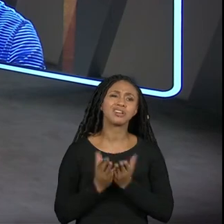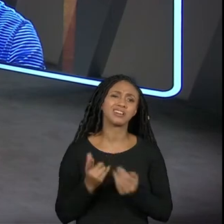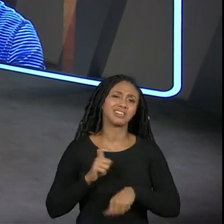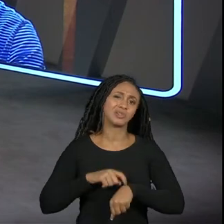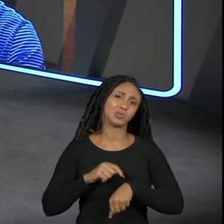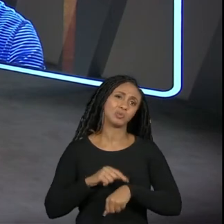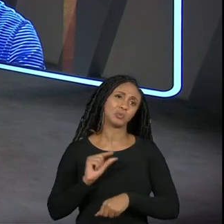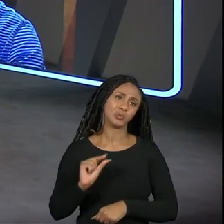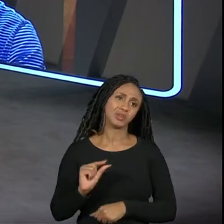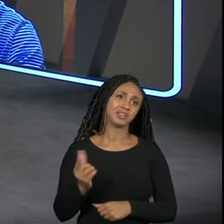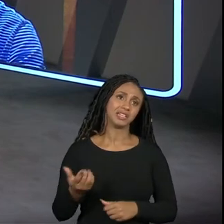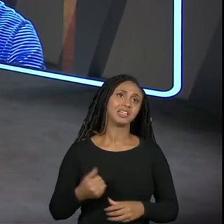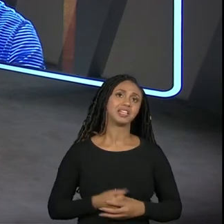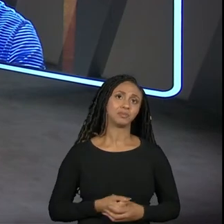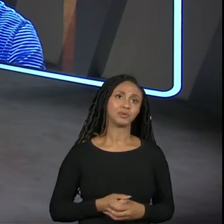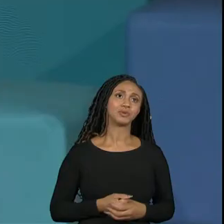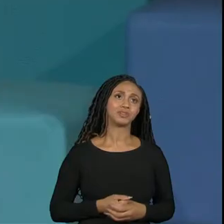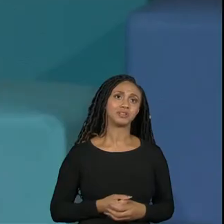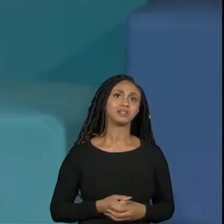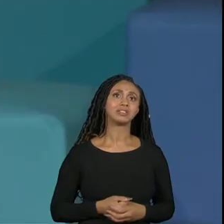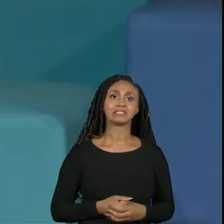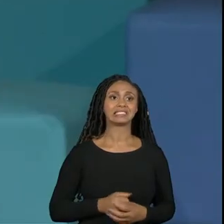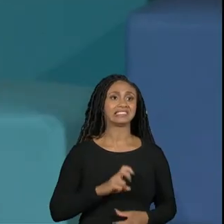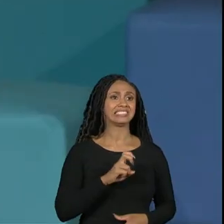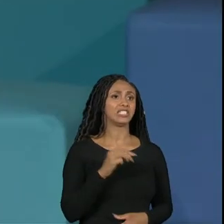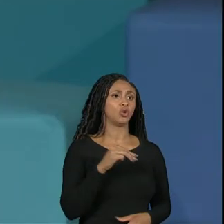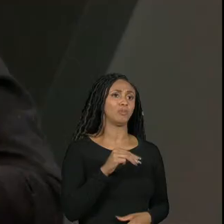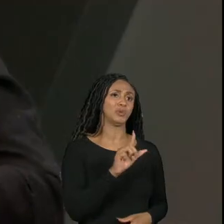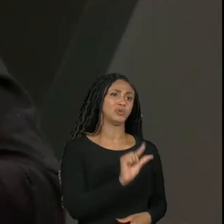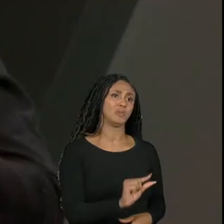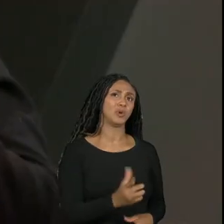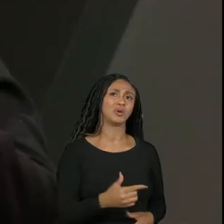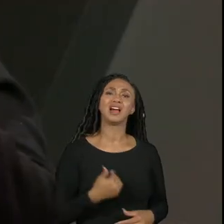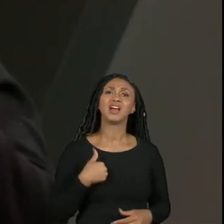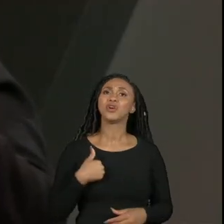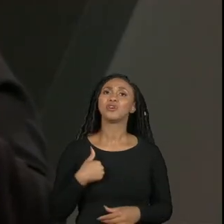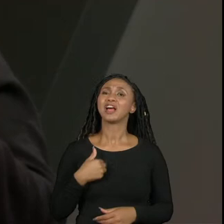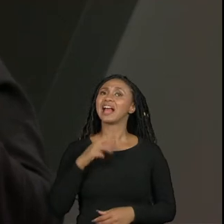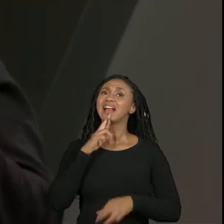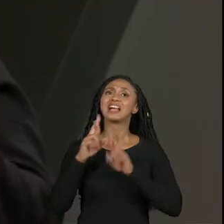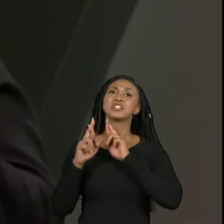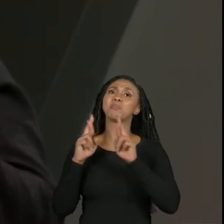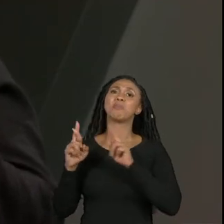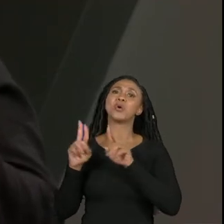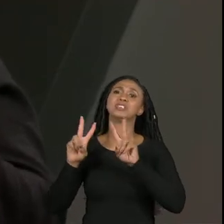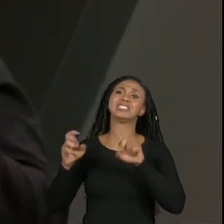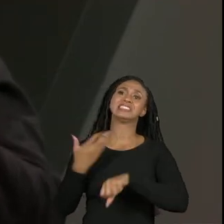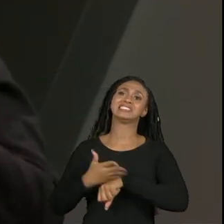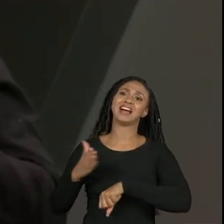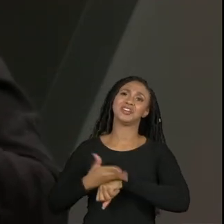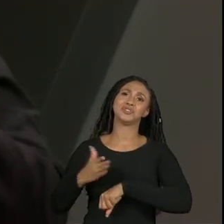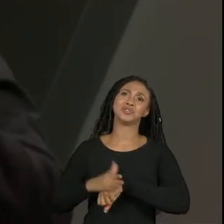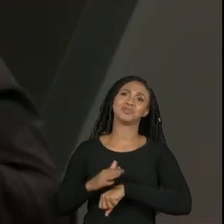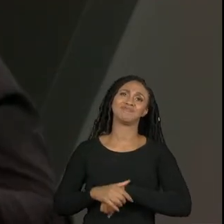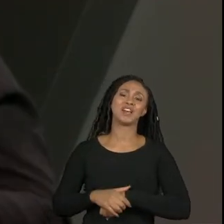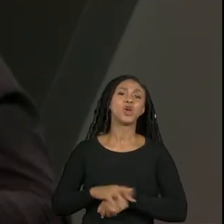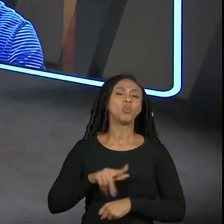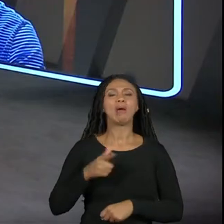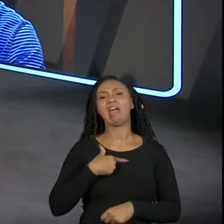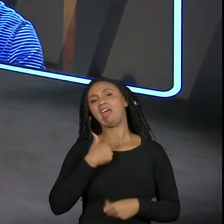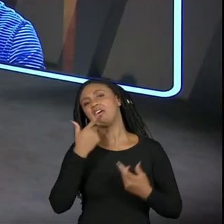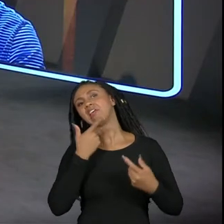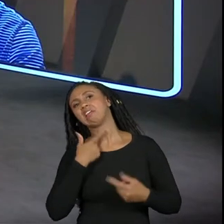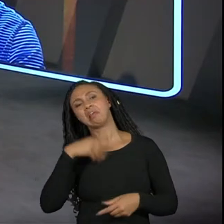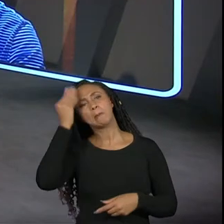pouco tempo aí a gente tem menos de cinco minutos é então por isso que eu não queria responder pergunta de estágio hoje não é má vontade